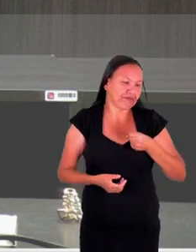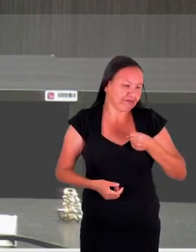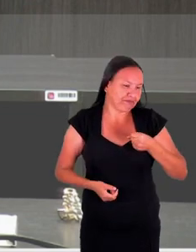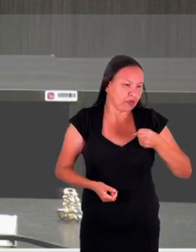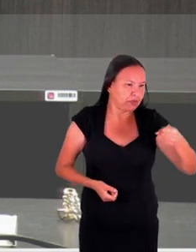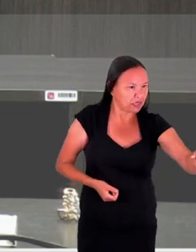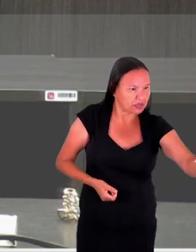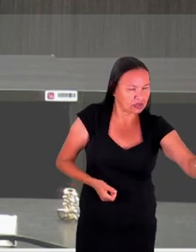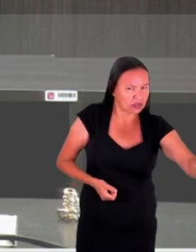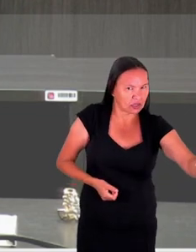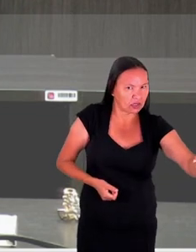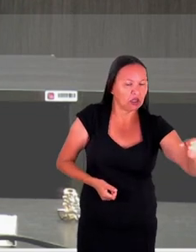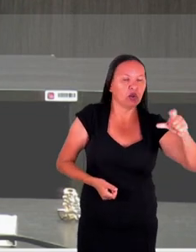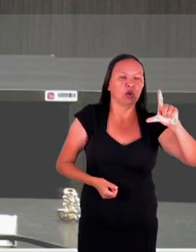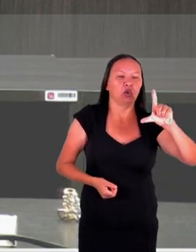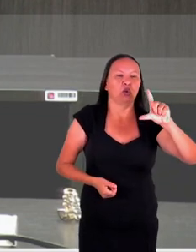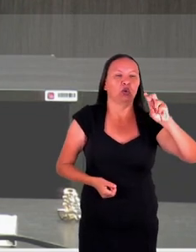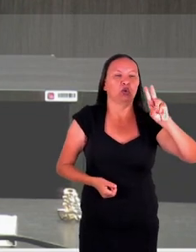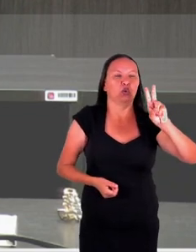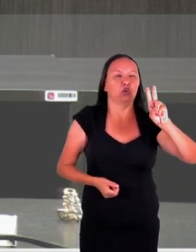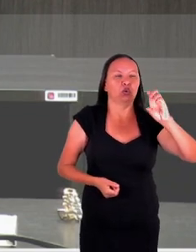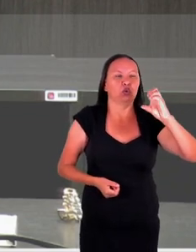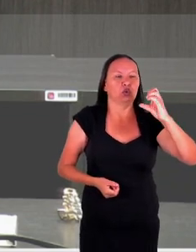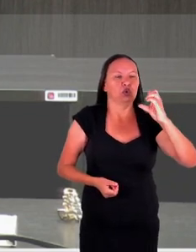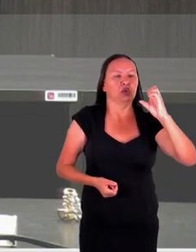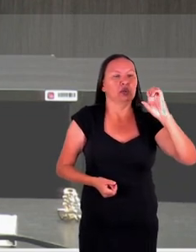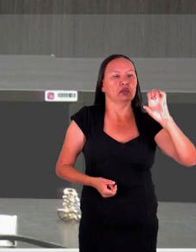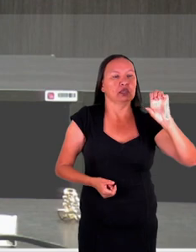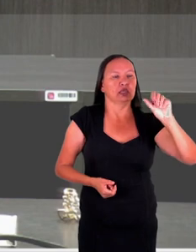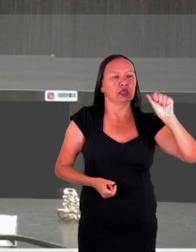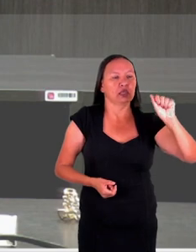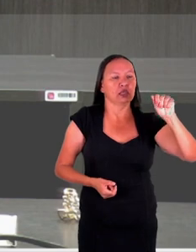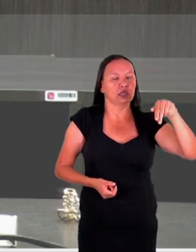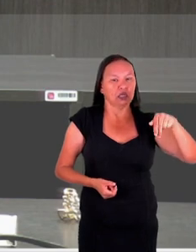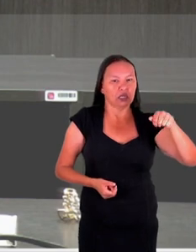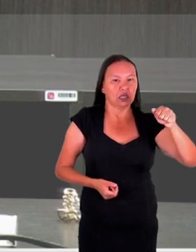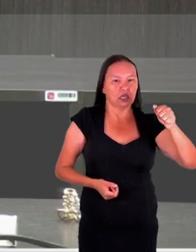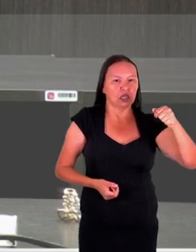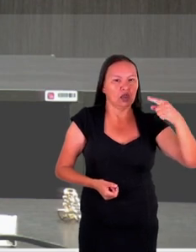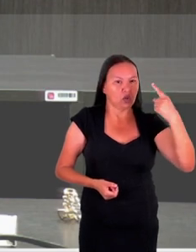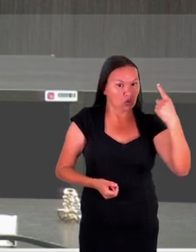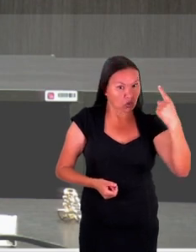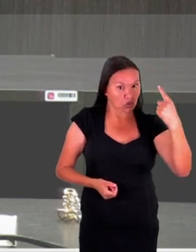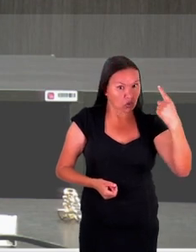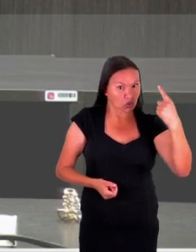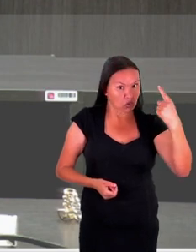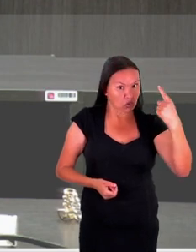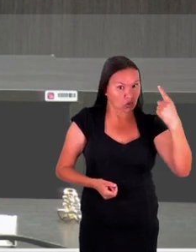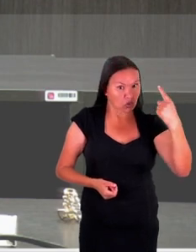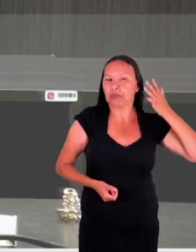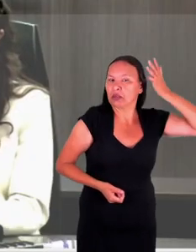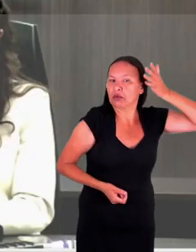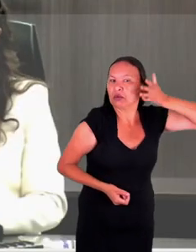aqui para a minha amiga Luciana, para ela apresentar o primeiro palestrante do dia.